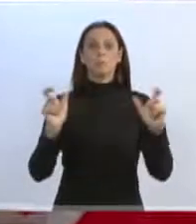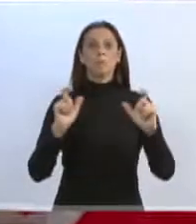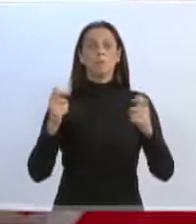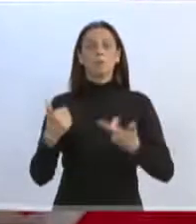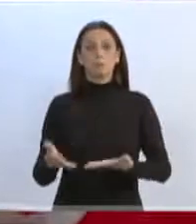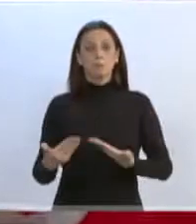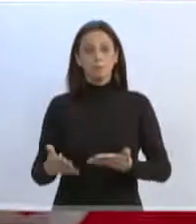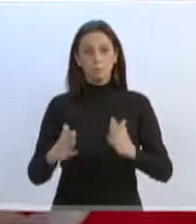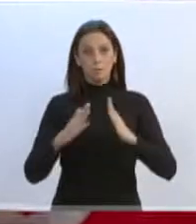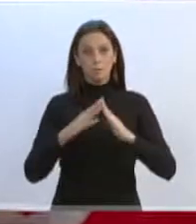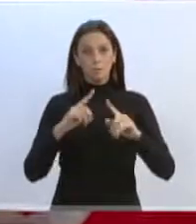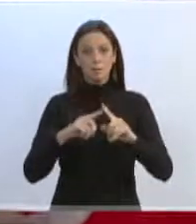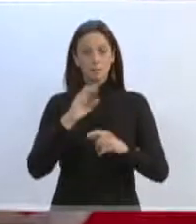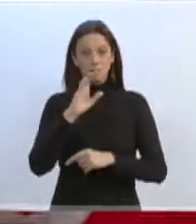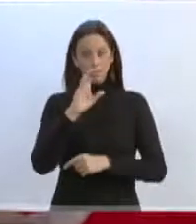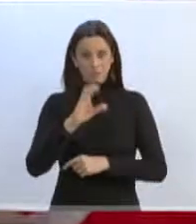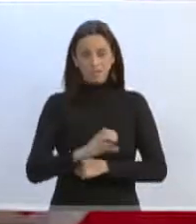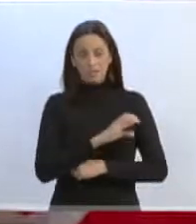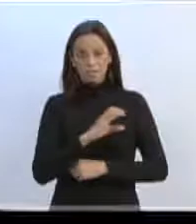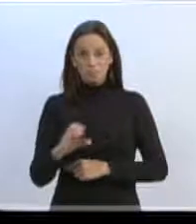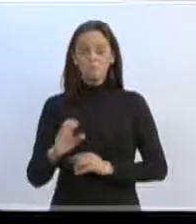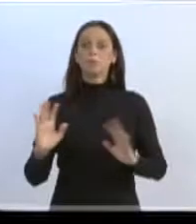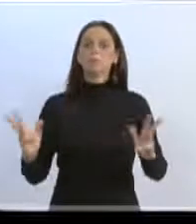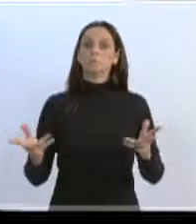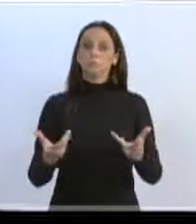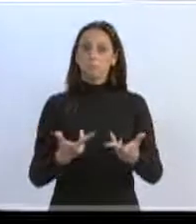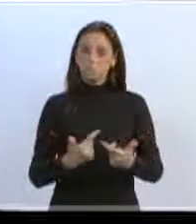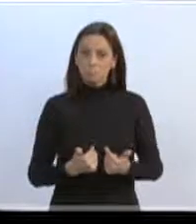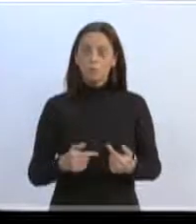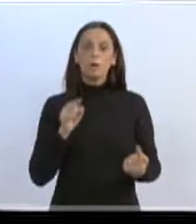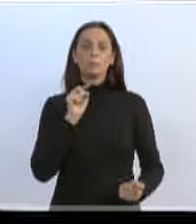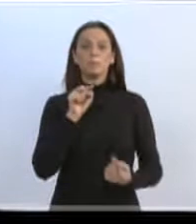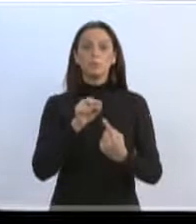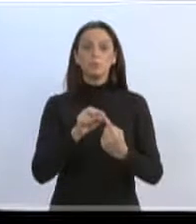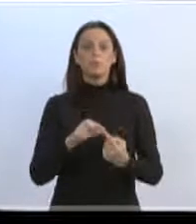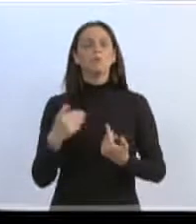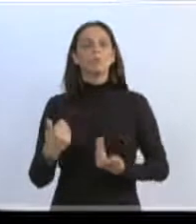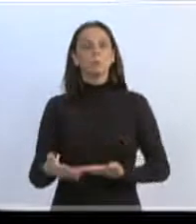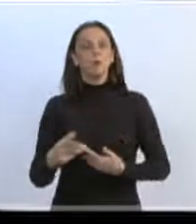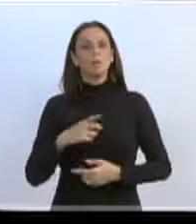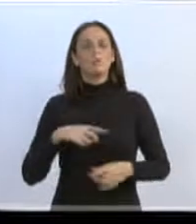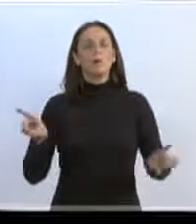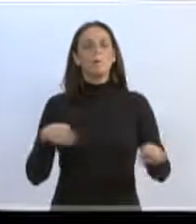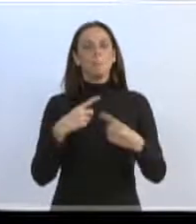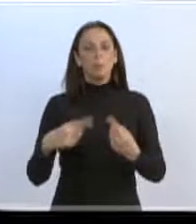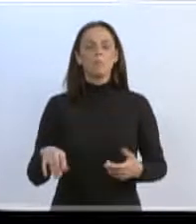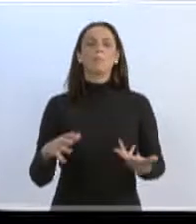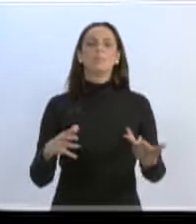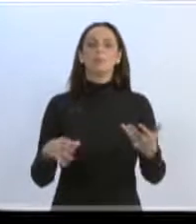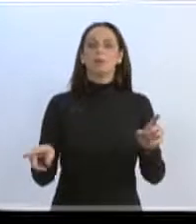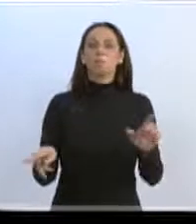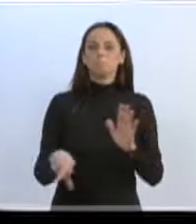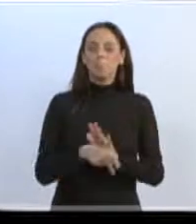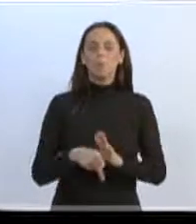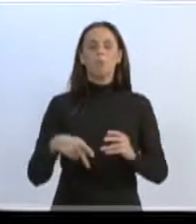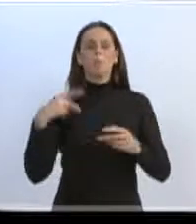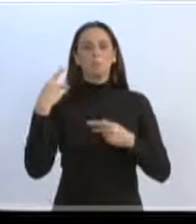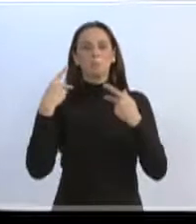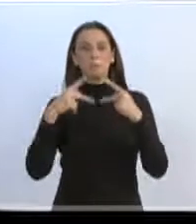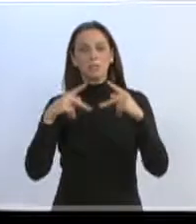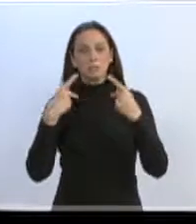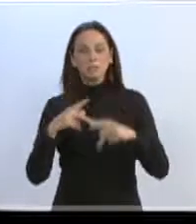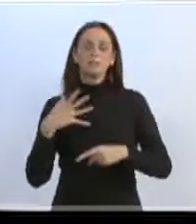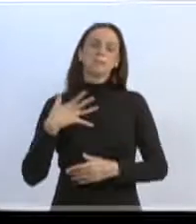Paróquia Santa Cruz, um evento maravilhoso voltado aos nossos jovens, com muito louvor, oração, reflexão, atividades, palestras,